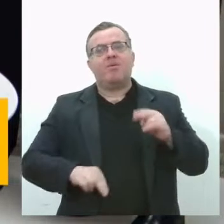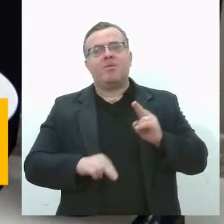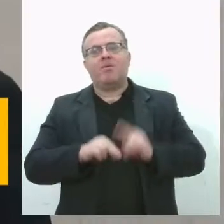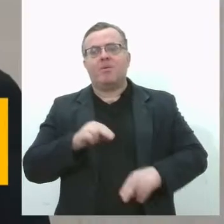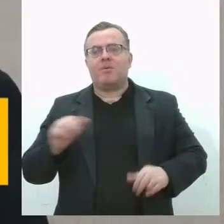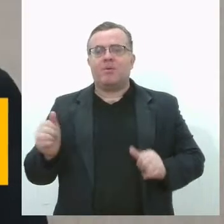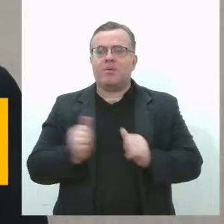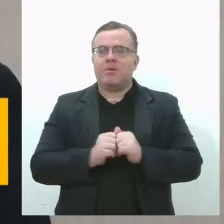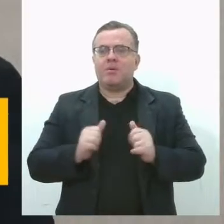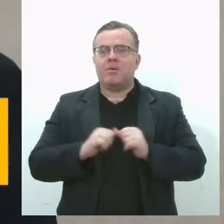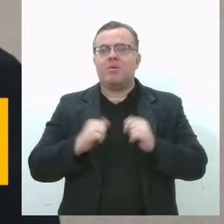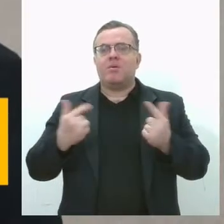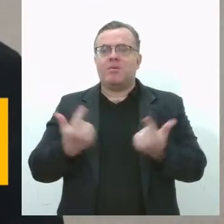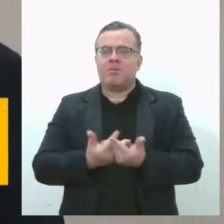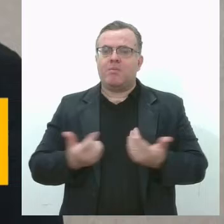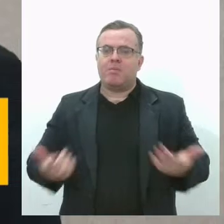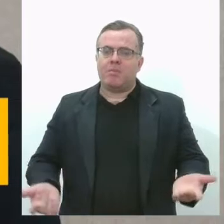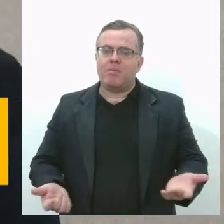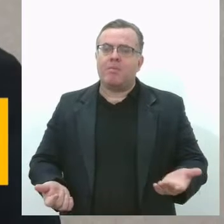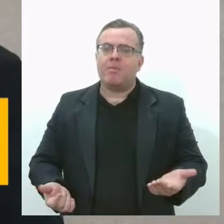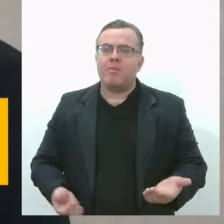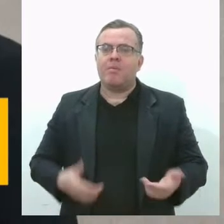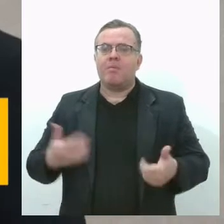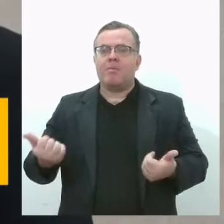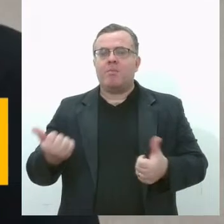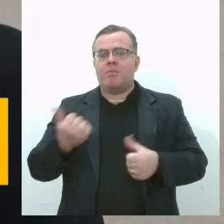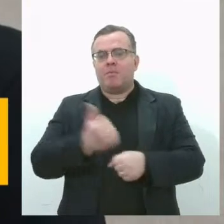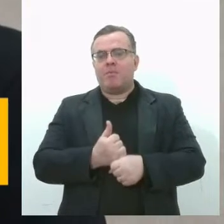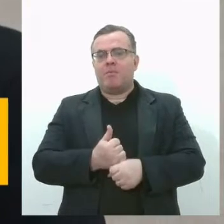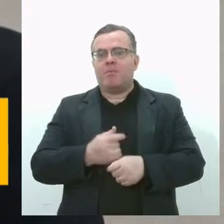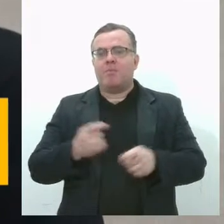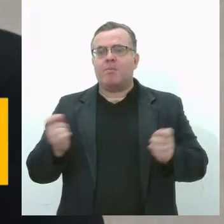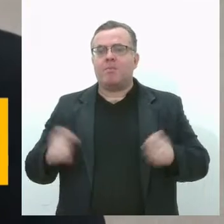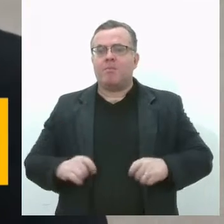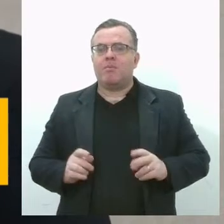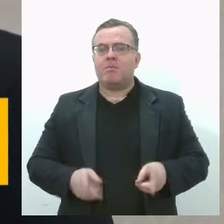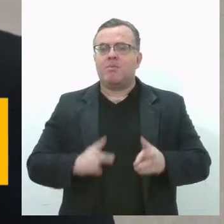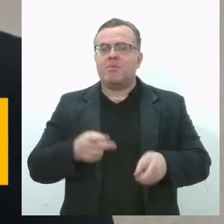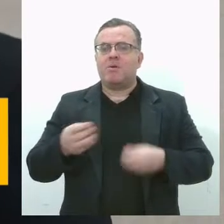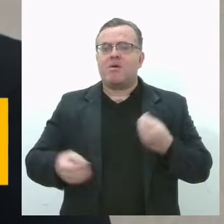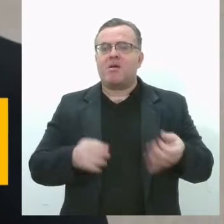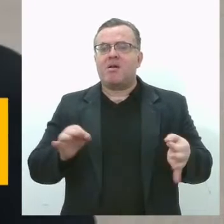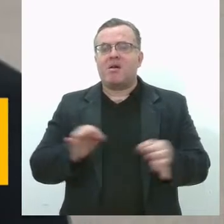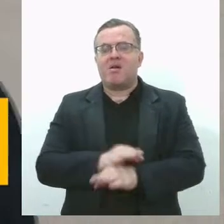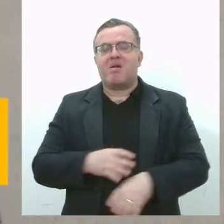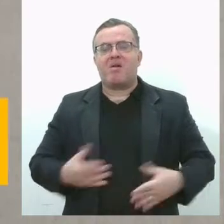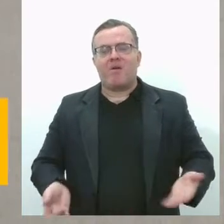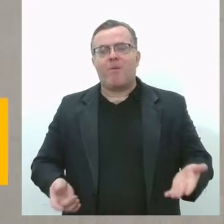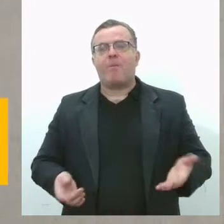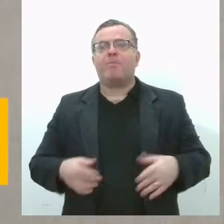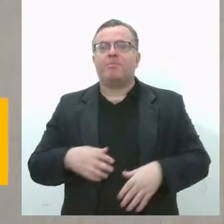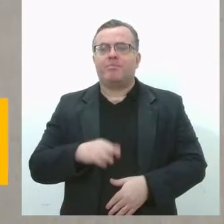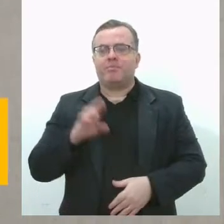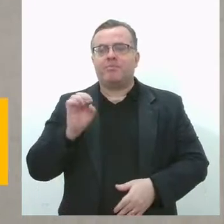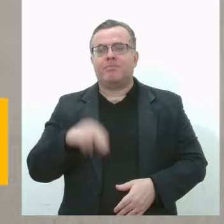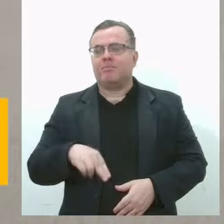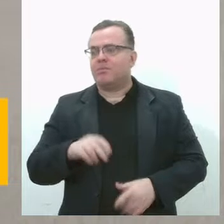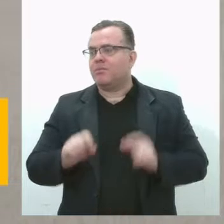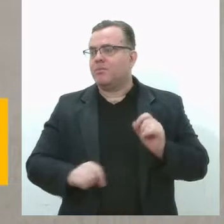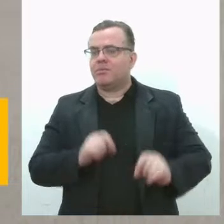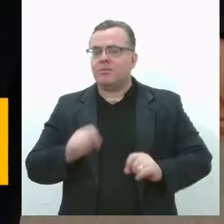Sergipe. Com a recontagem dos votos feita pela Justiça Eleitoral, Robson Viana, que teve 20